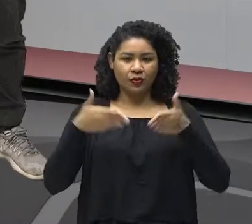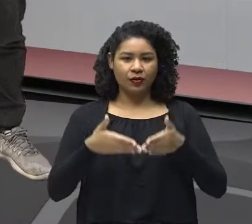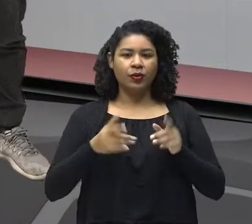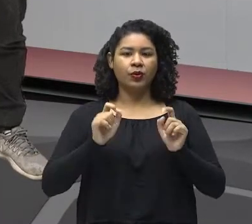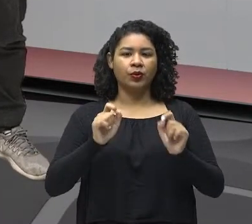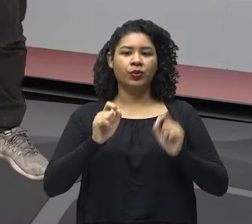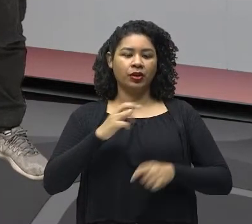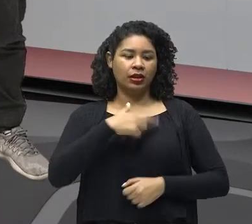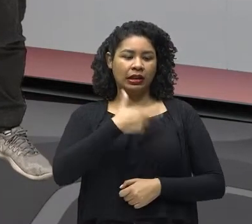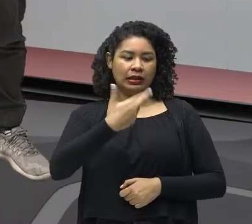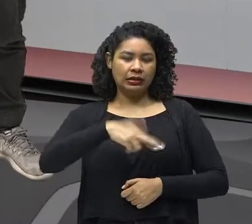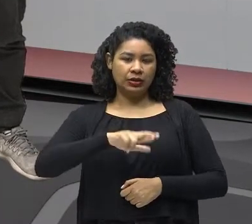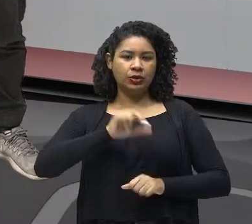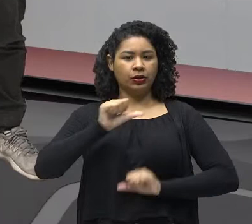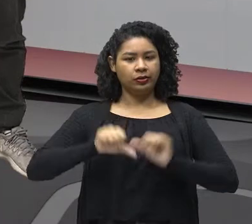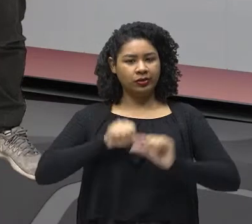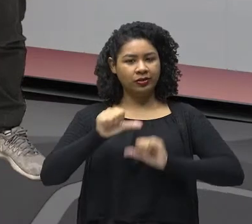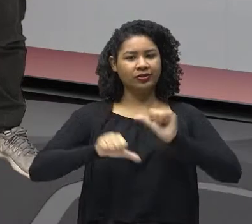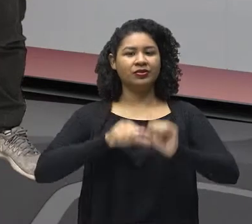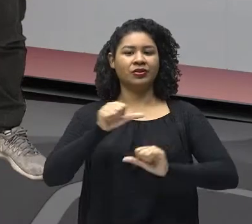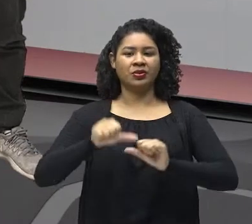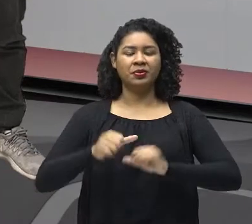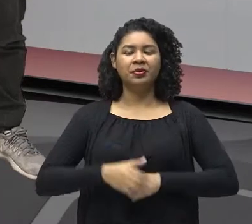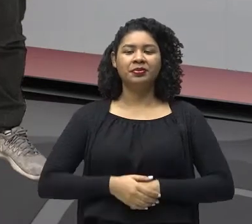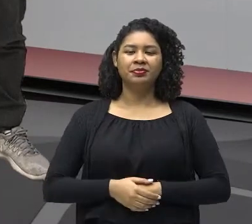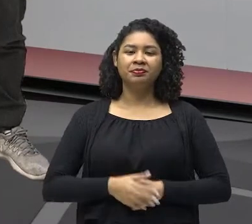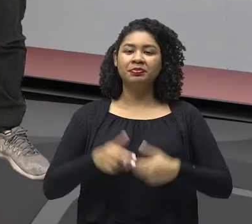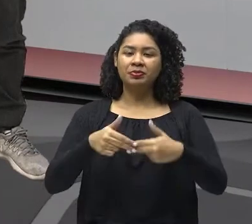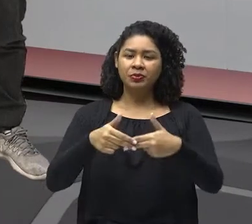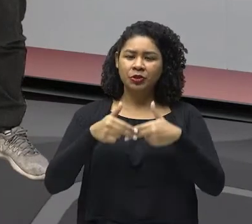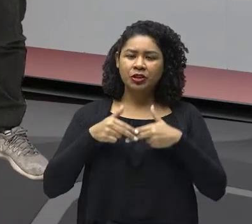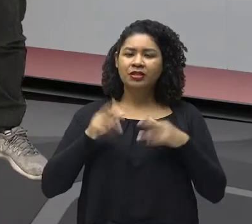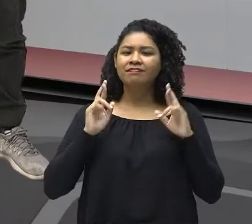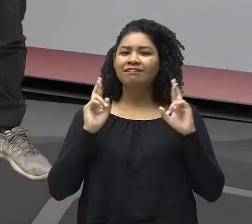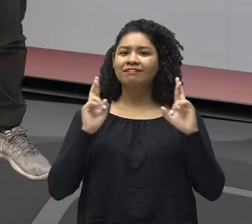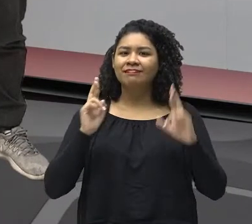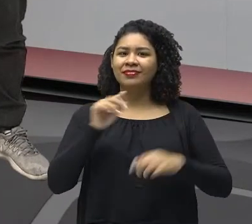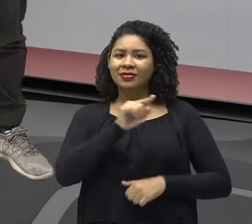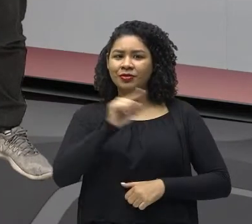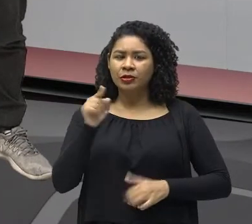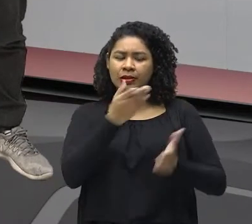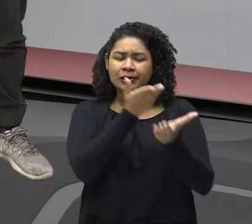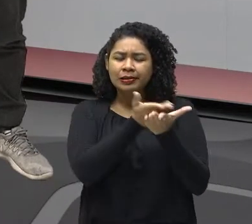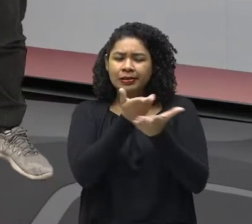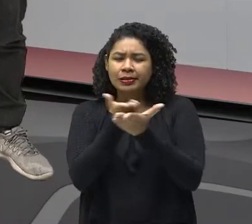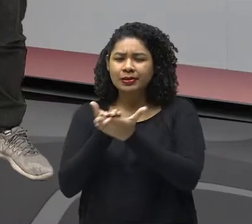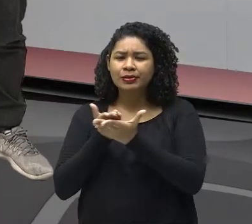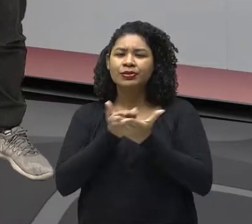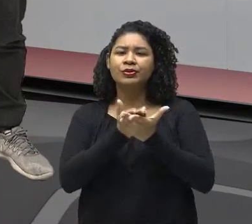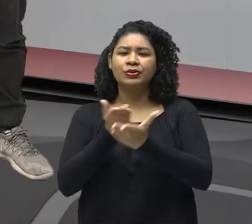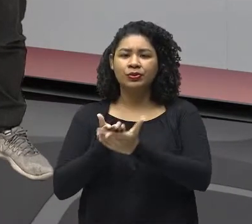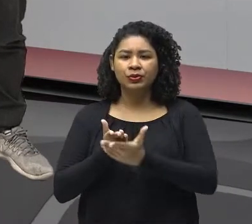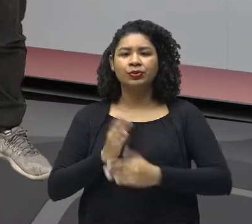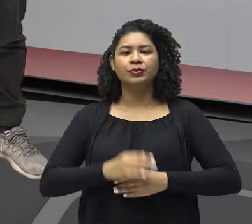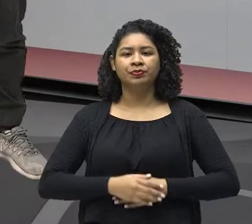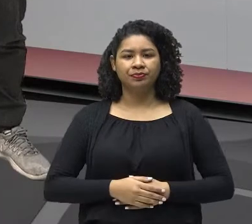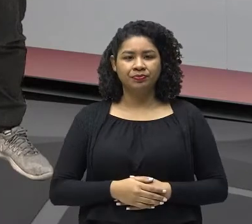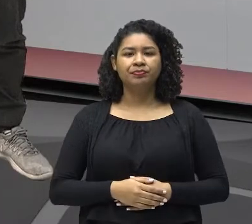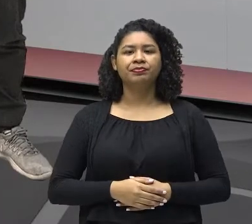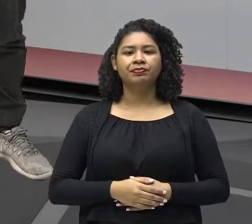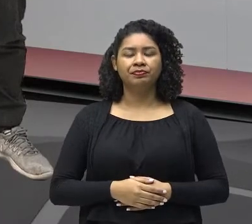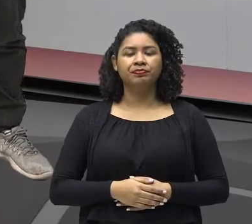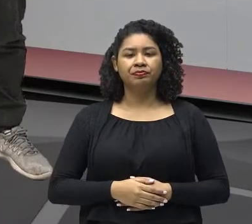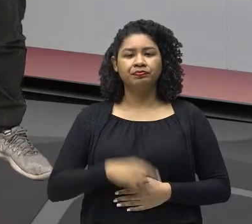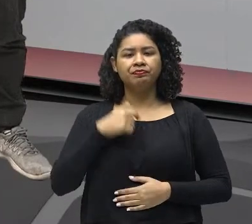e suas consequências. Então, esperamos que vocês acompanhem. Só uma questão que eu quero comentar